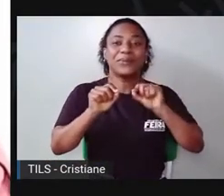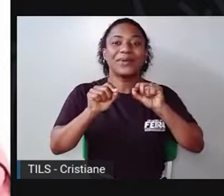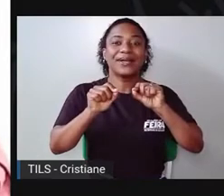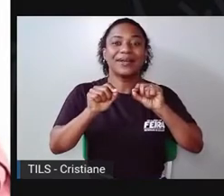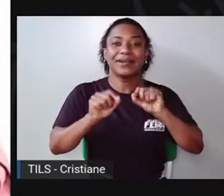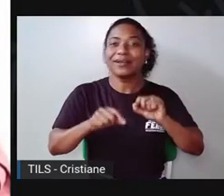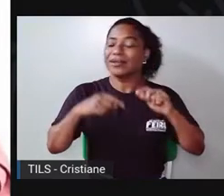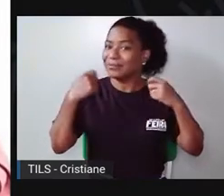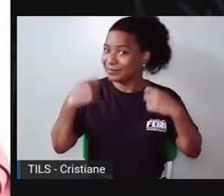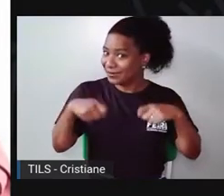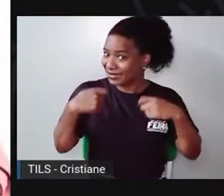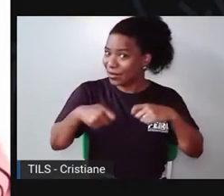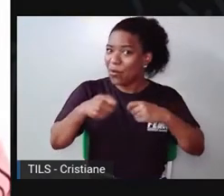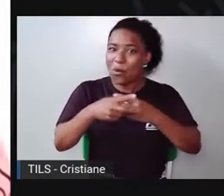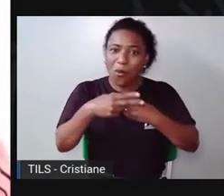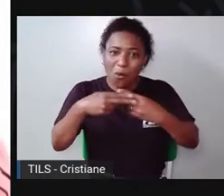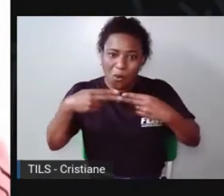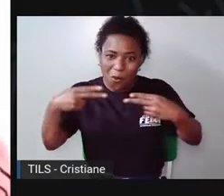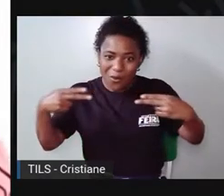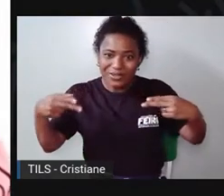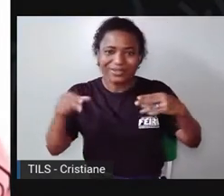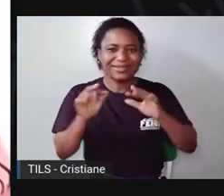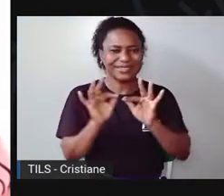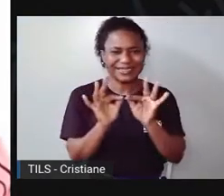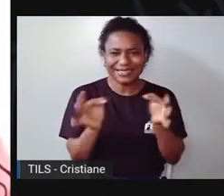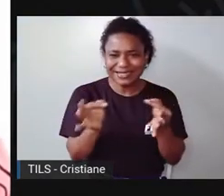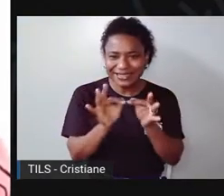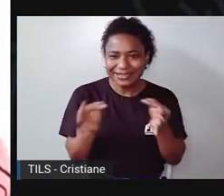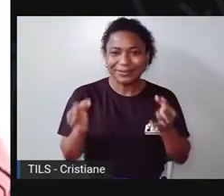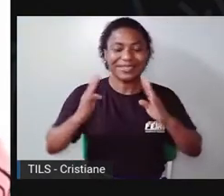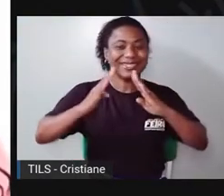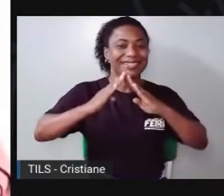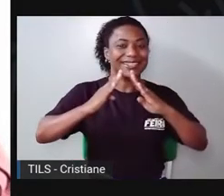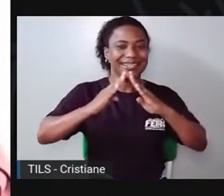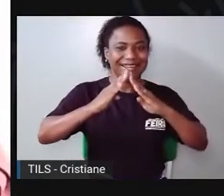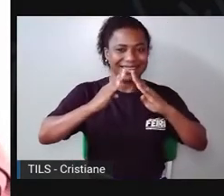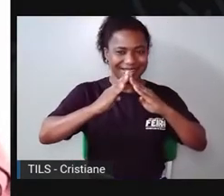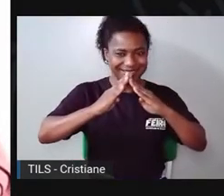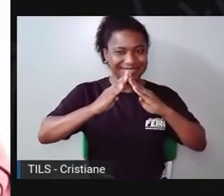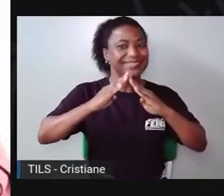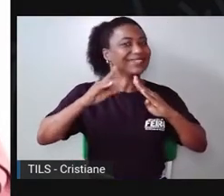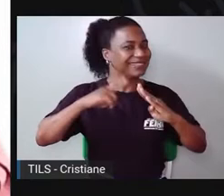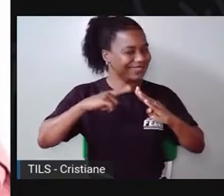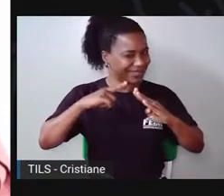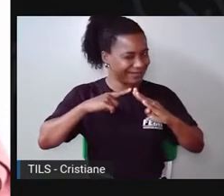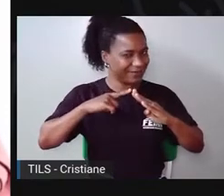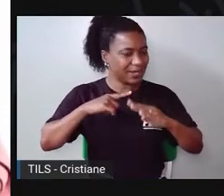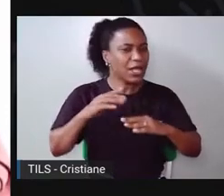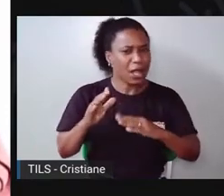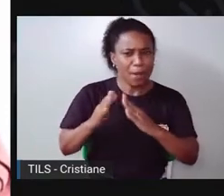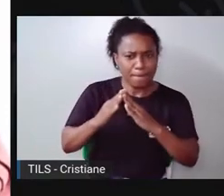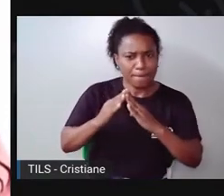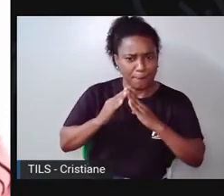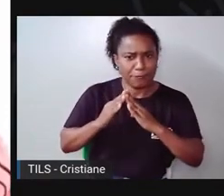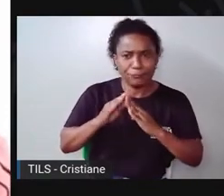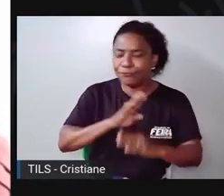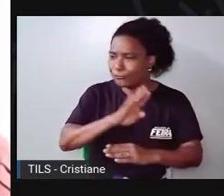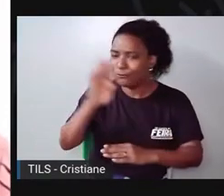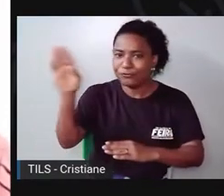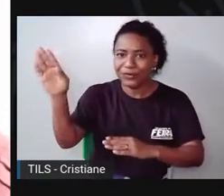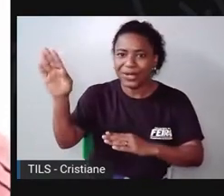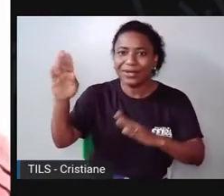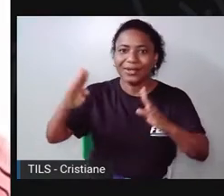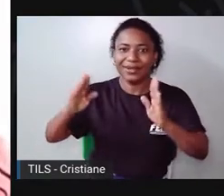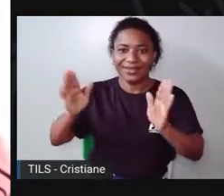objeto bem comum na nossa casa. Eu queria que você fosse na cozinha. Ou se você